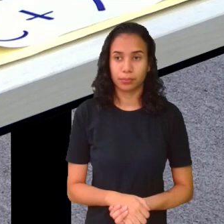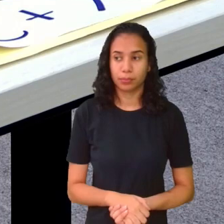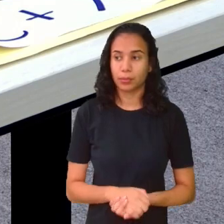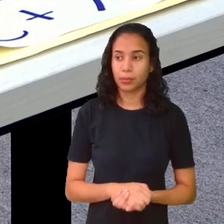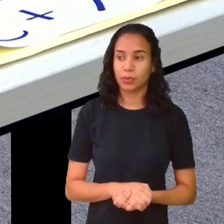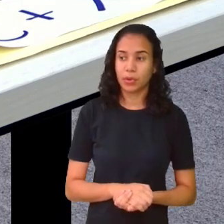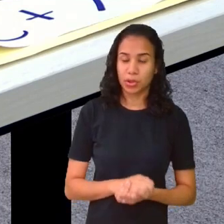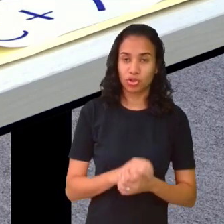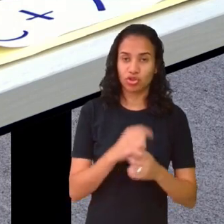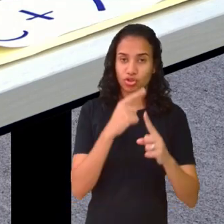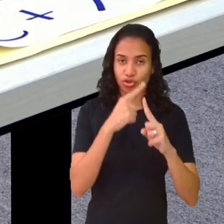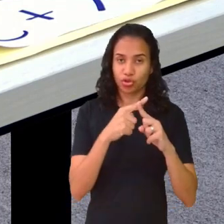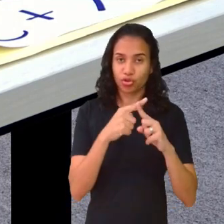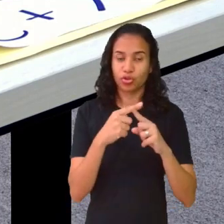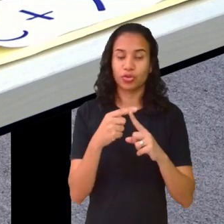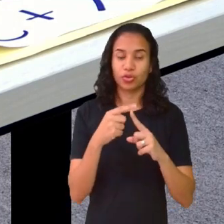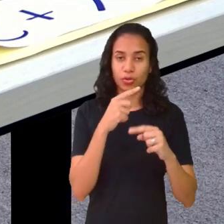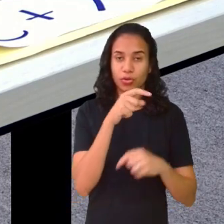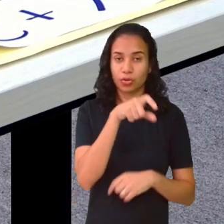x, vezes x.